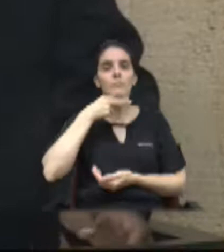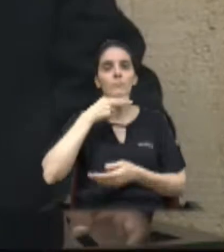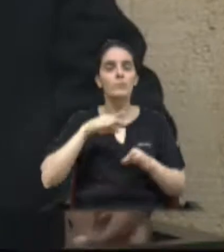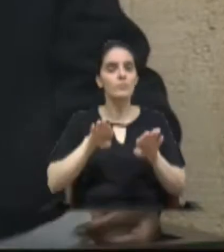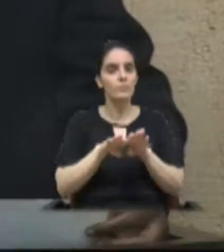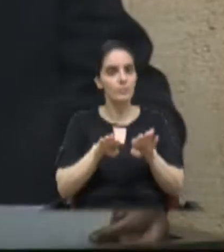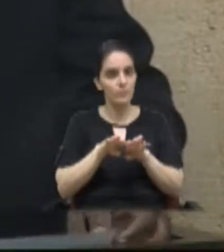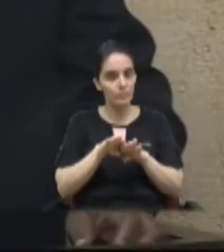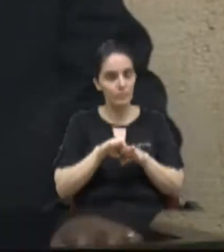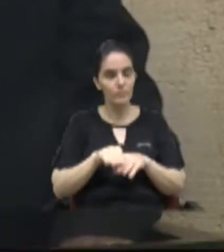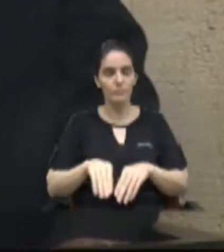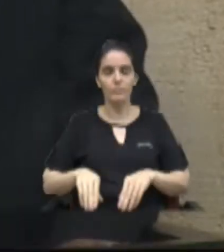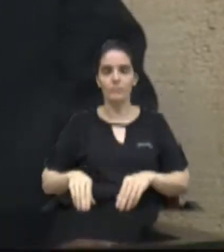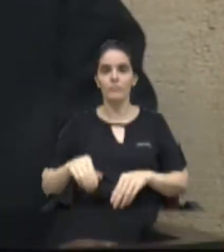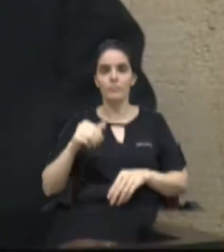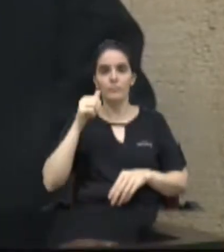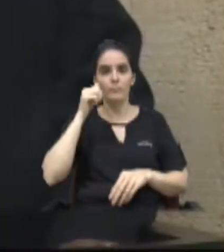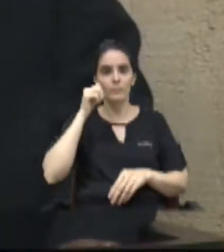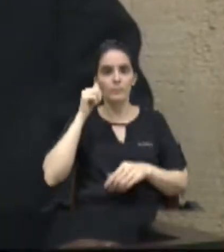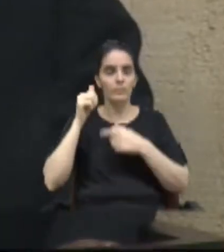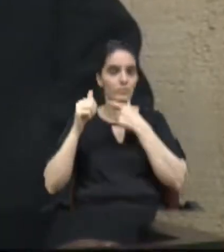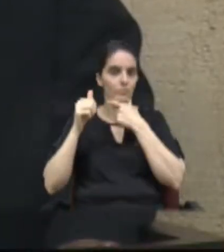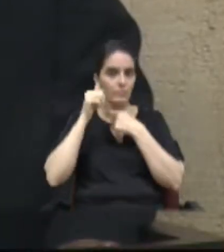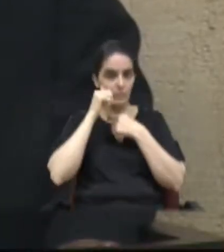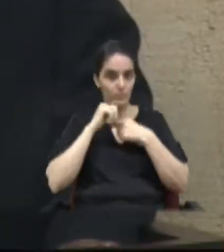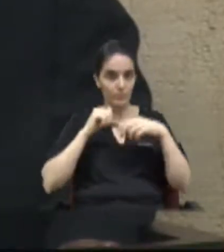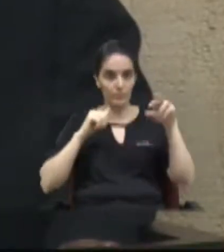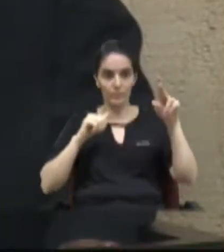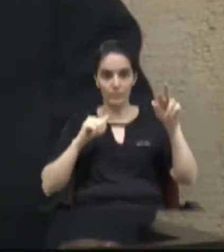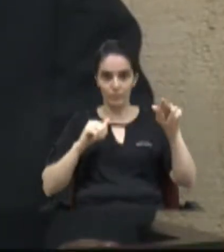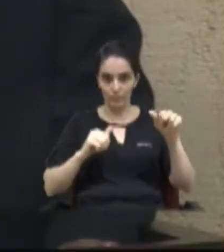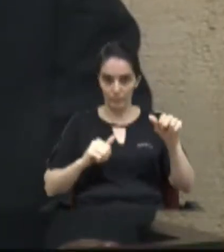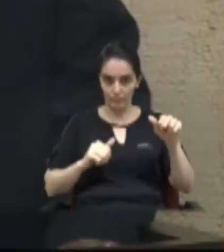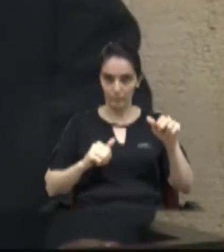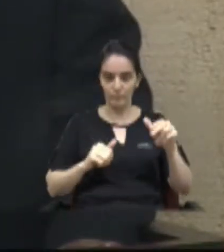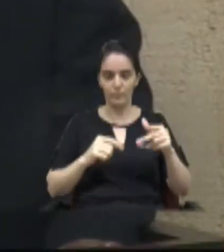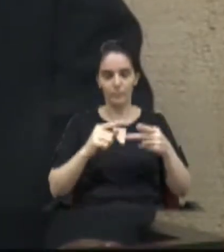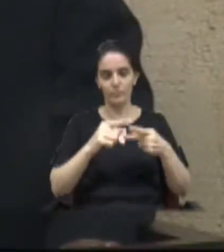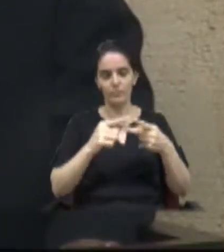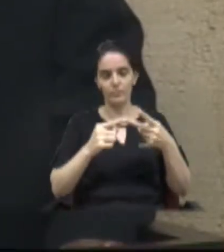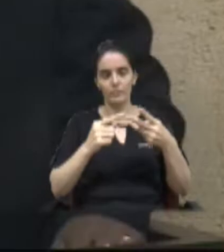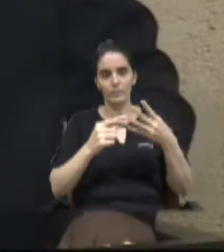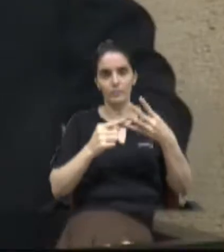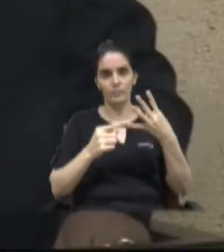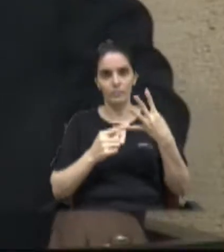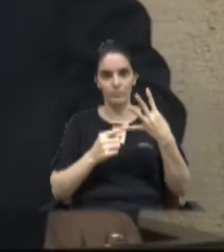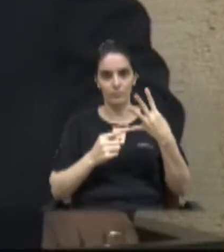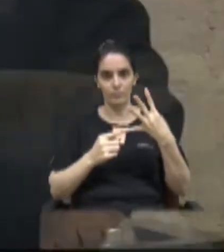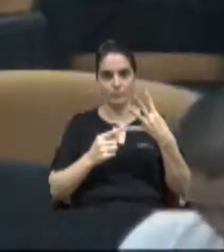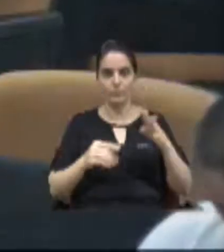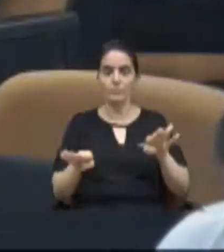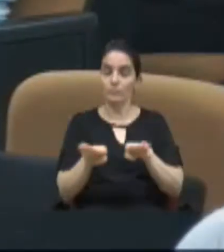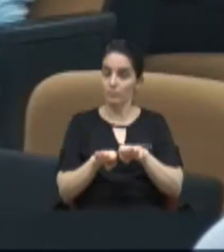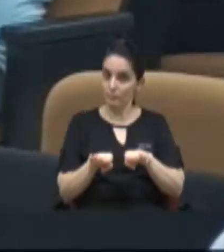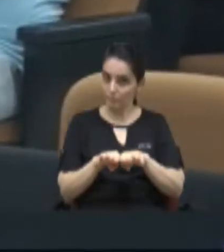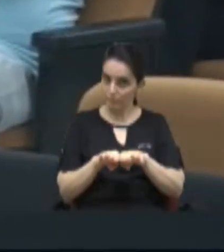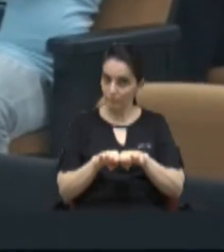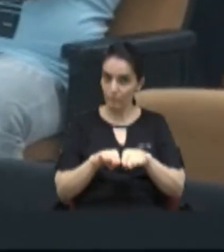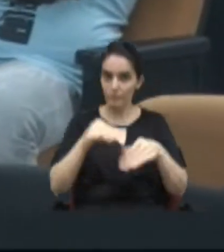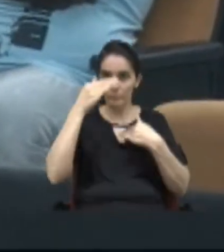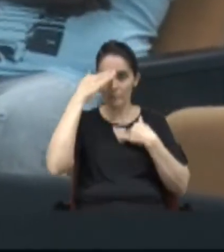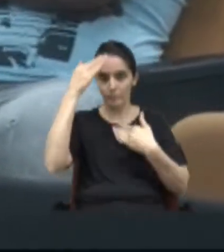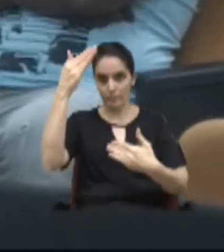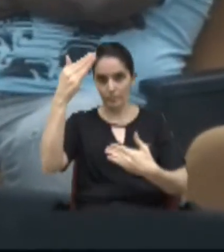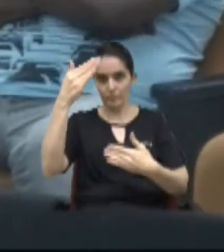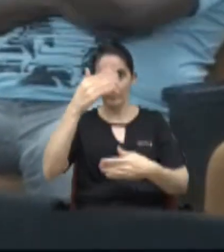senhor Moacir, a Maria Antônia, a Maria Helena, o Luiz Carlos, a Sebastiana. Agradecer a os genros,